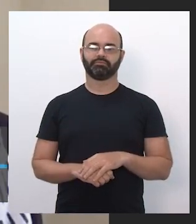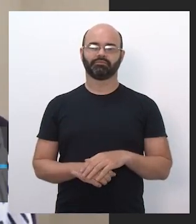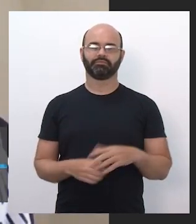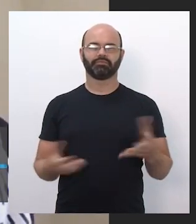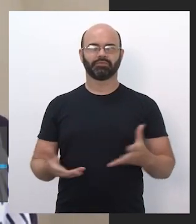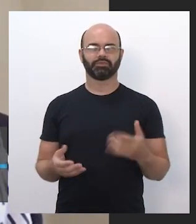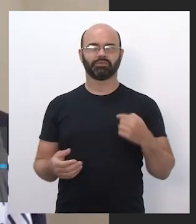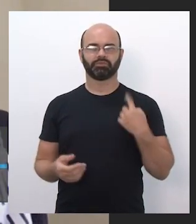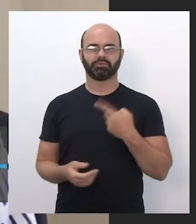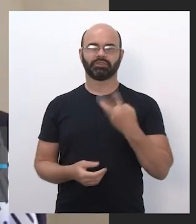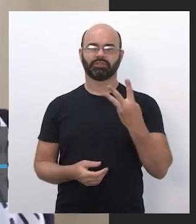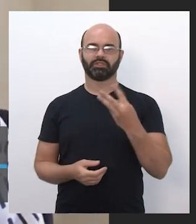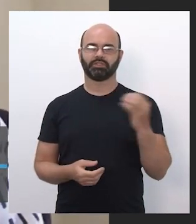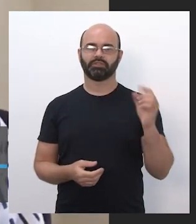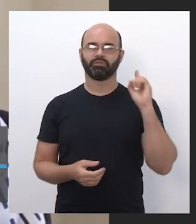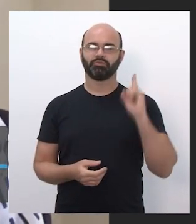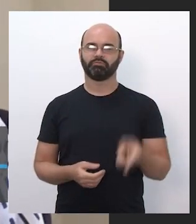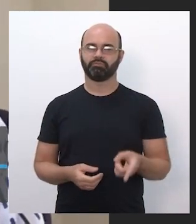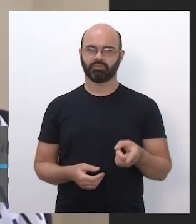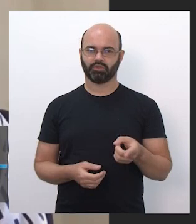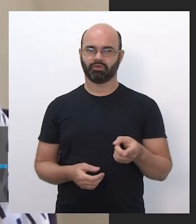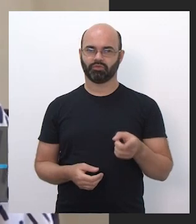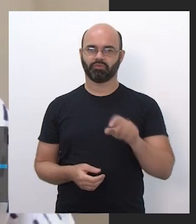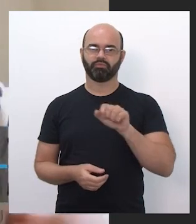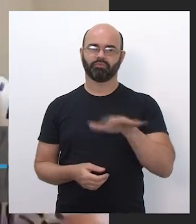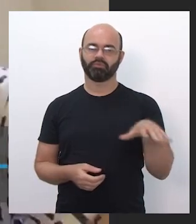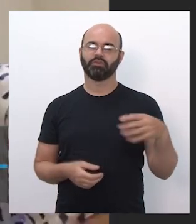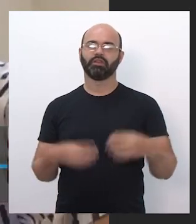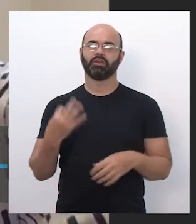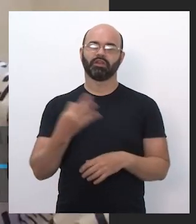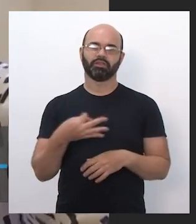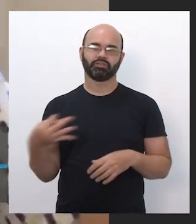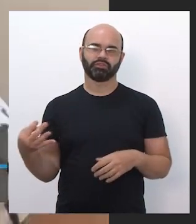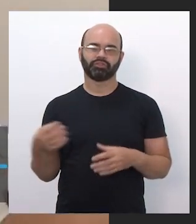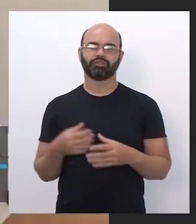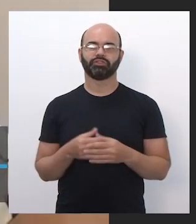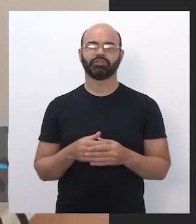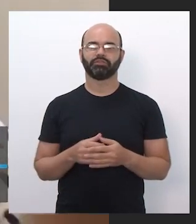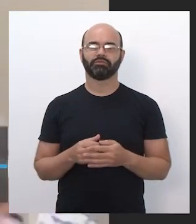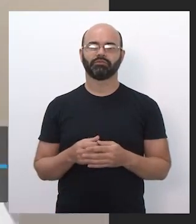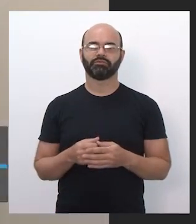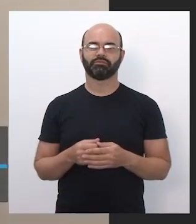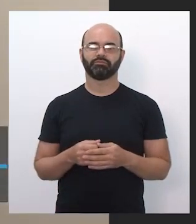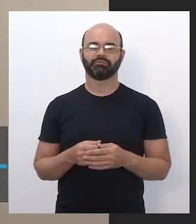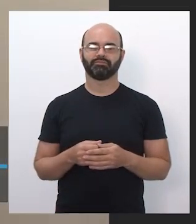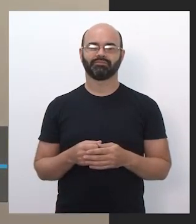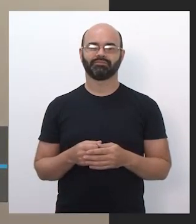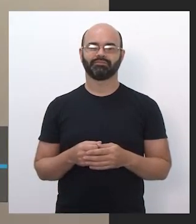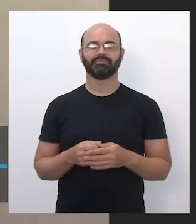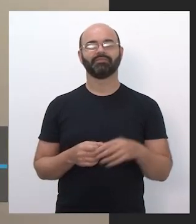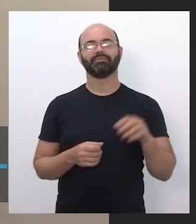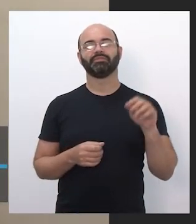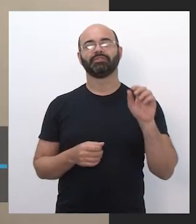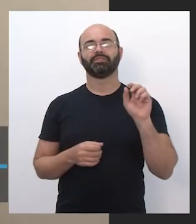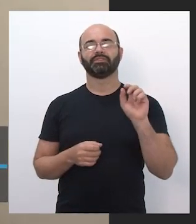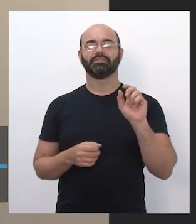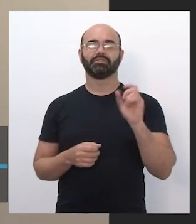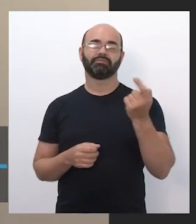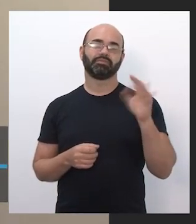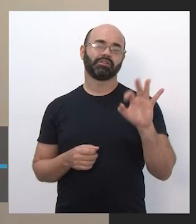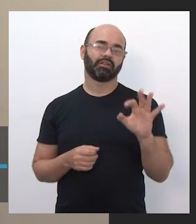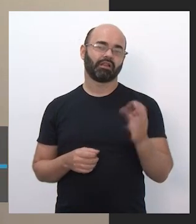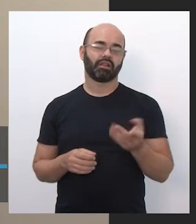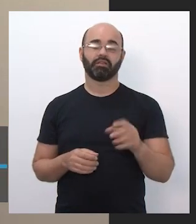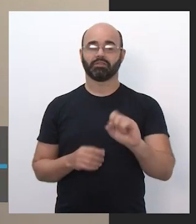300 mil chips da TIM Vivo e Algarve. Então, se a sua escola vai receber chips da Claro,